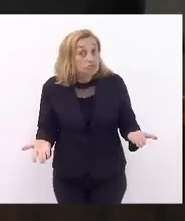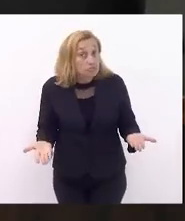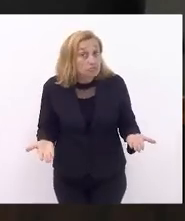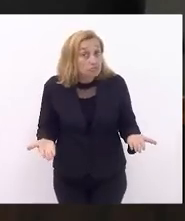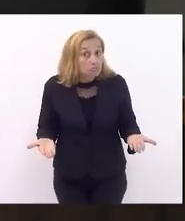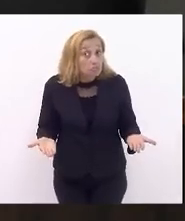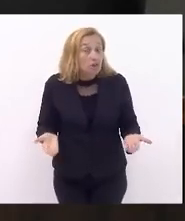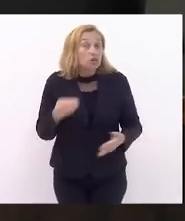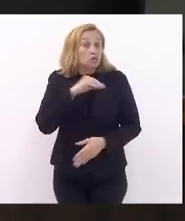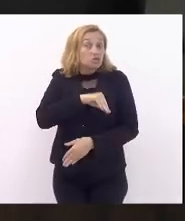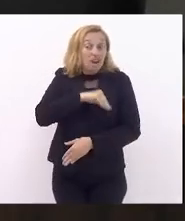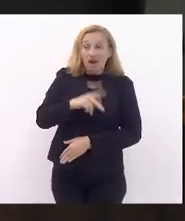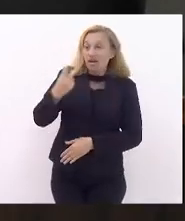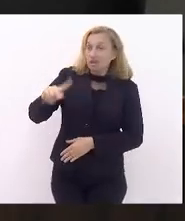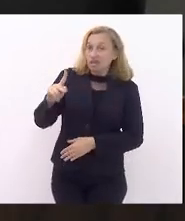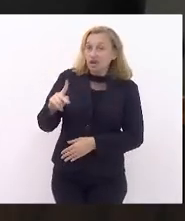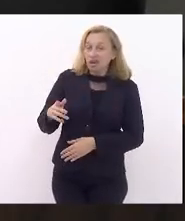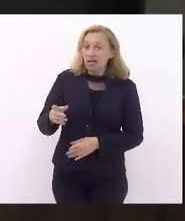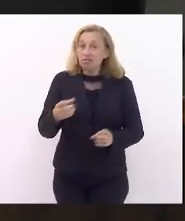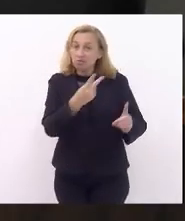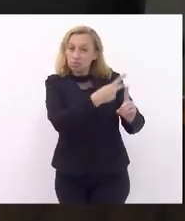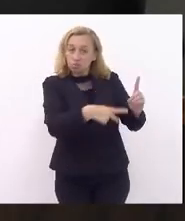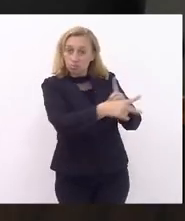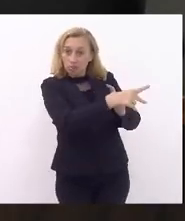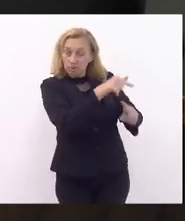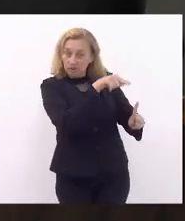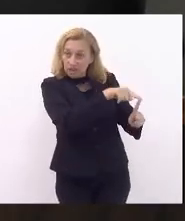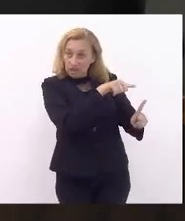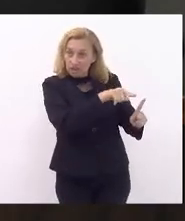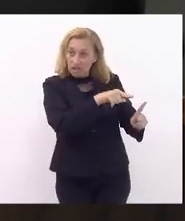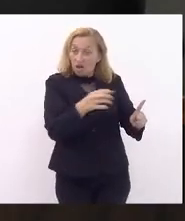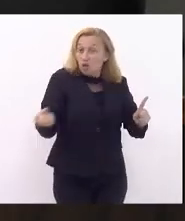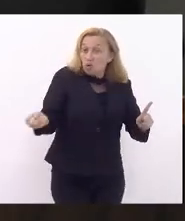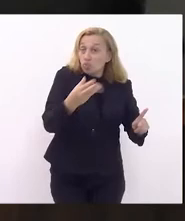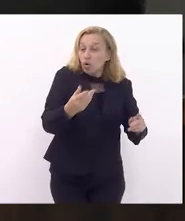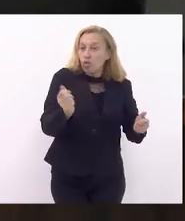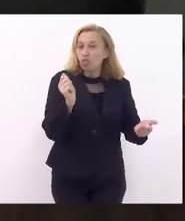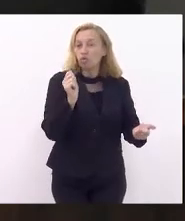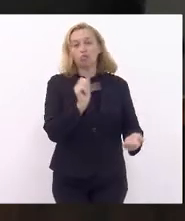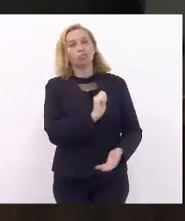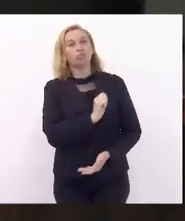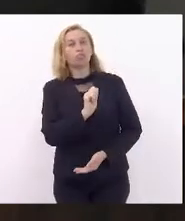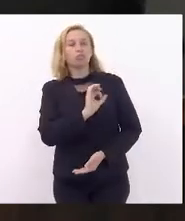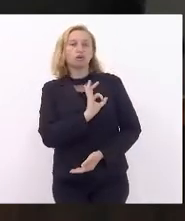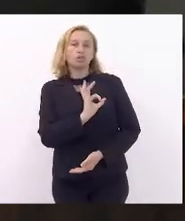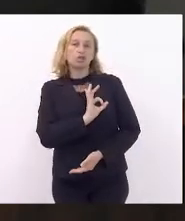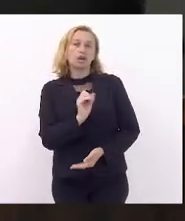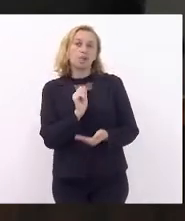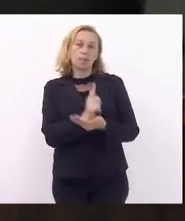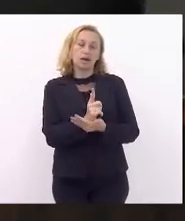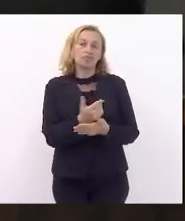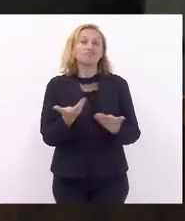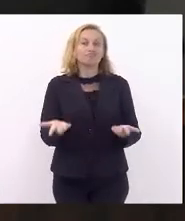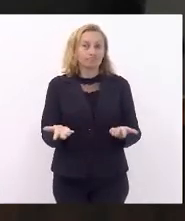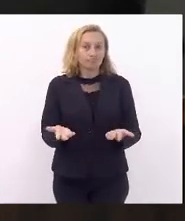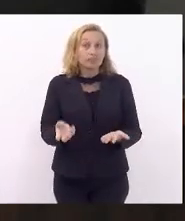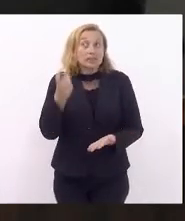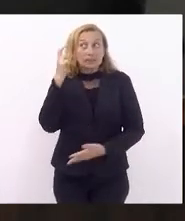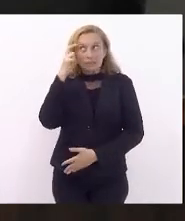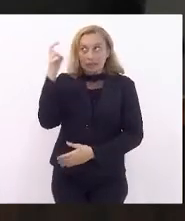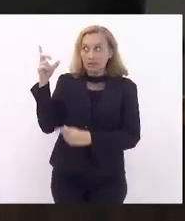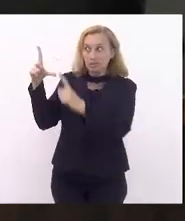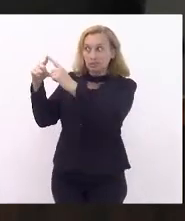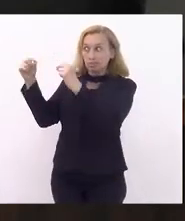do salário dele lá no Rio Previdência e mais um novo policial. Então, esses são os sábios de